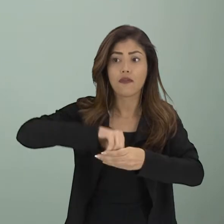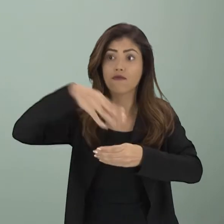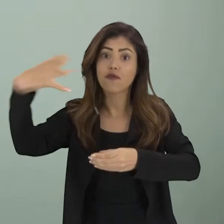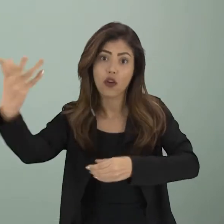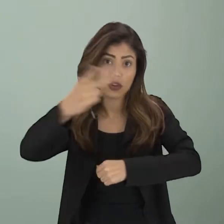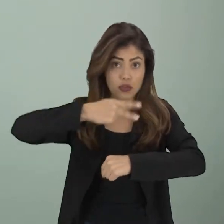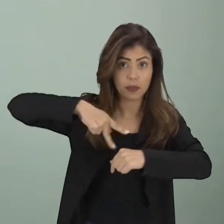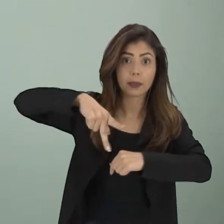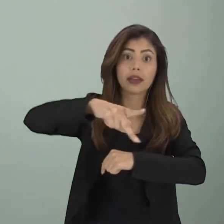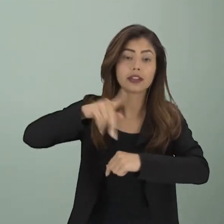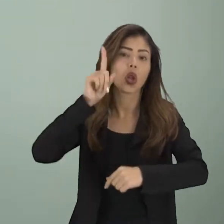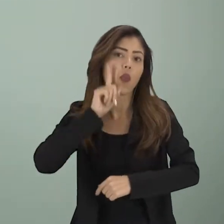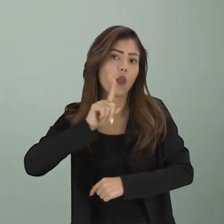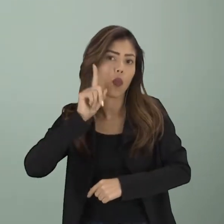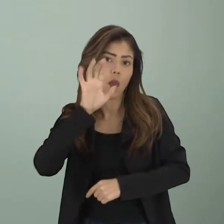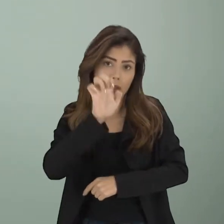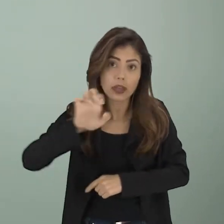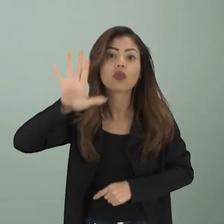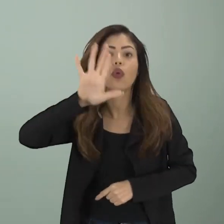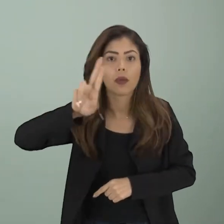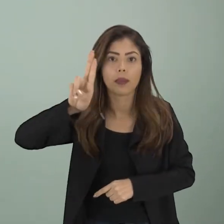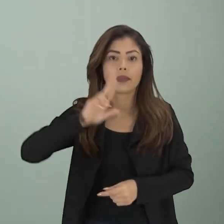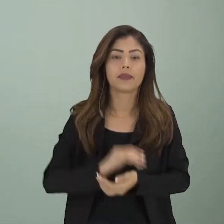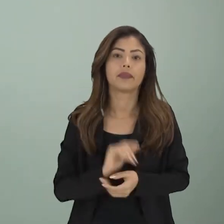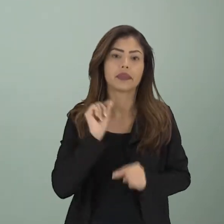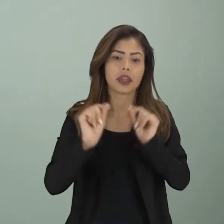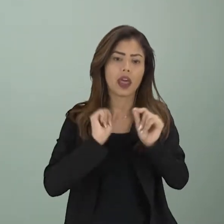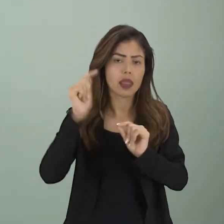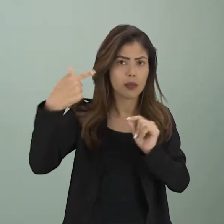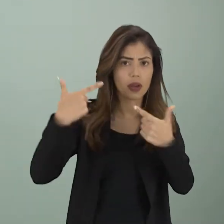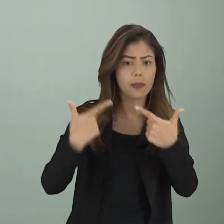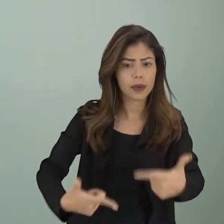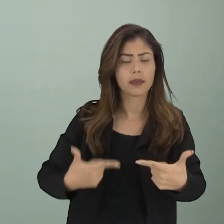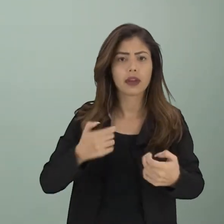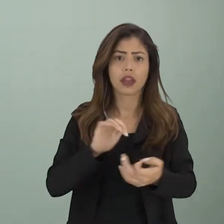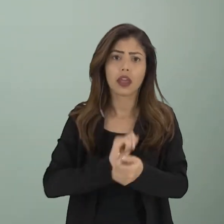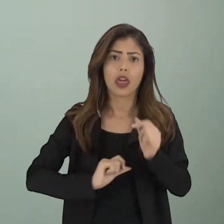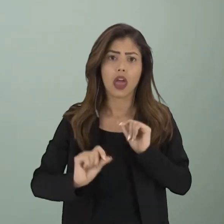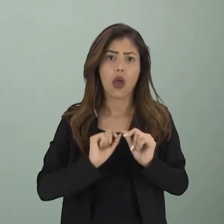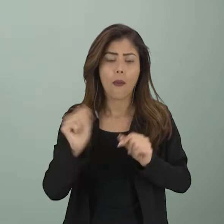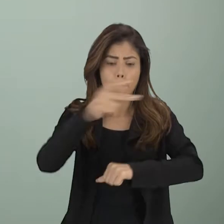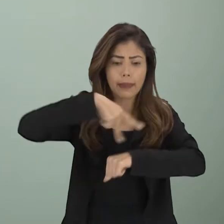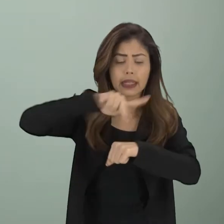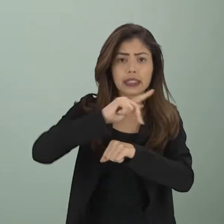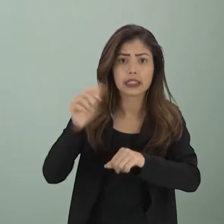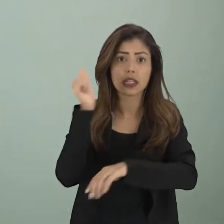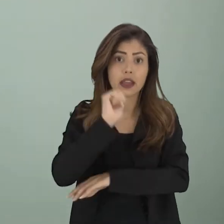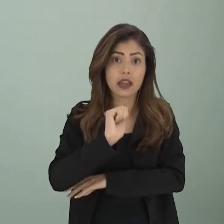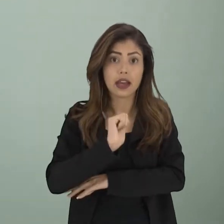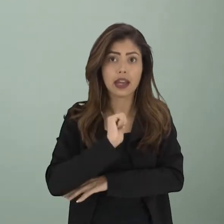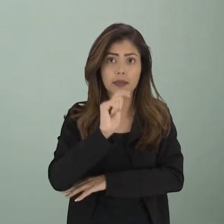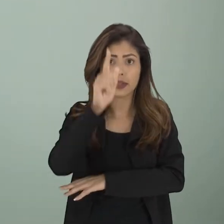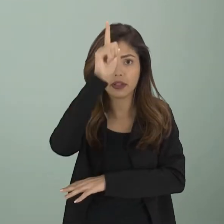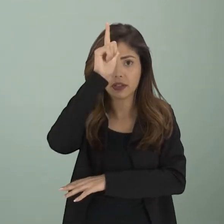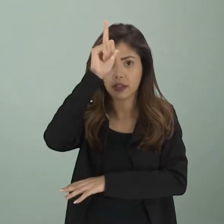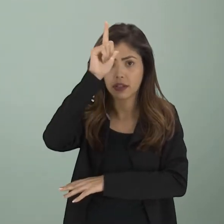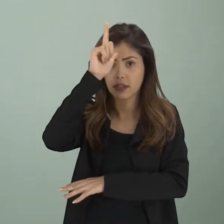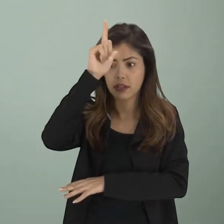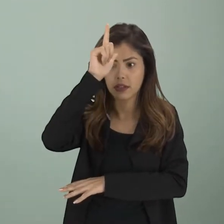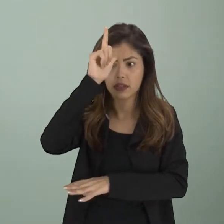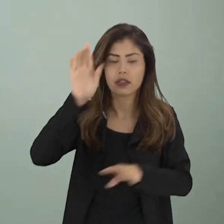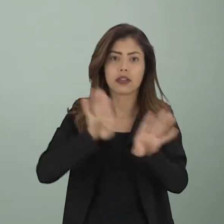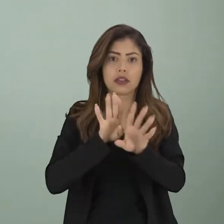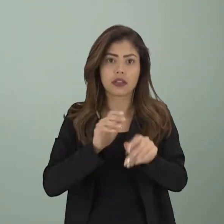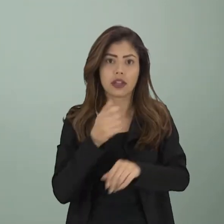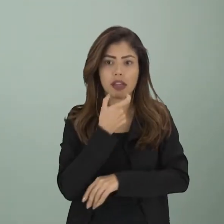países da Europa, né? Lembra que depois da Primeira Guerra Mundial, os países europeus, como a Alemanha, falando sem a Inglaterra, eles